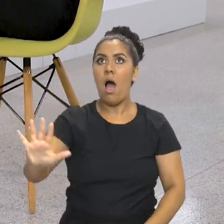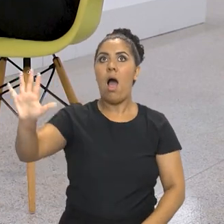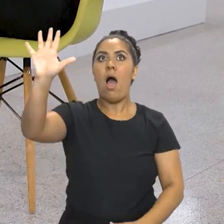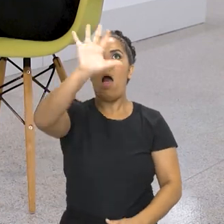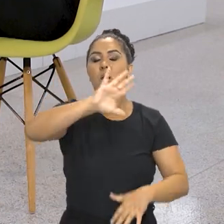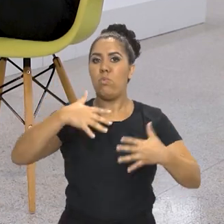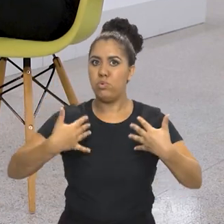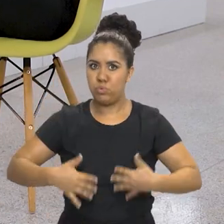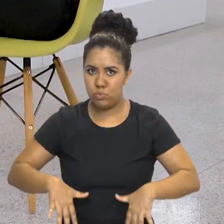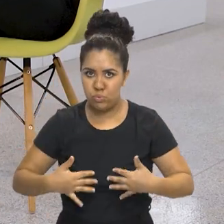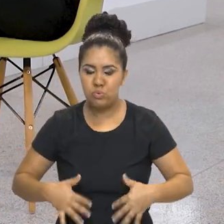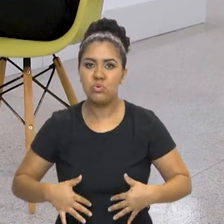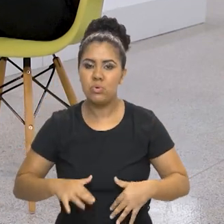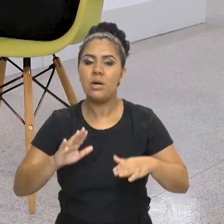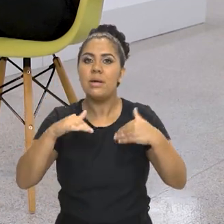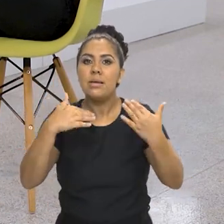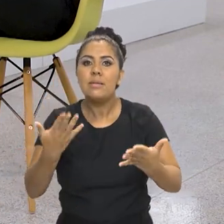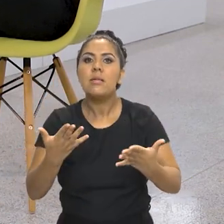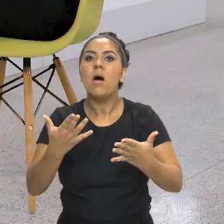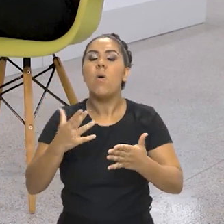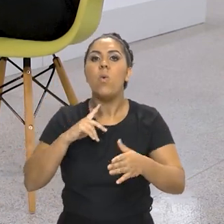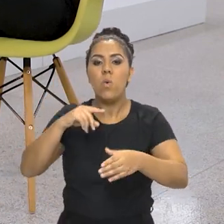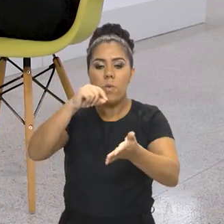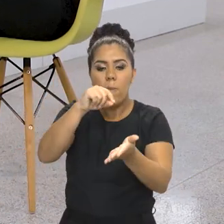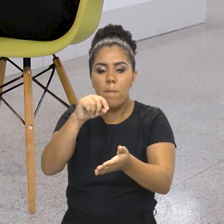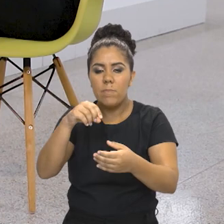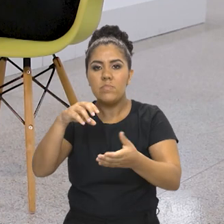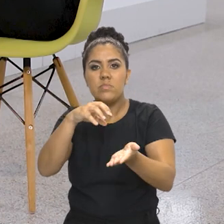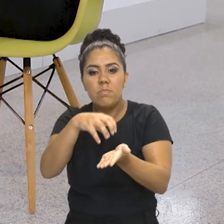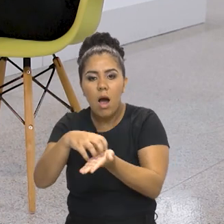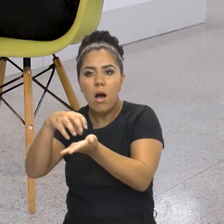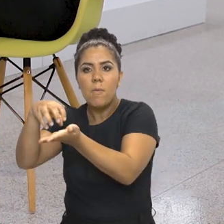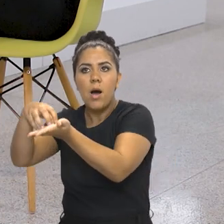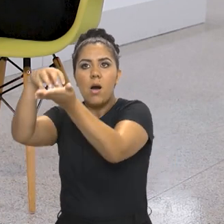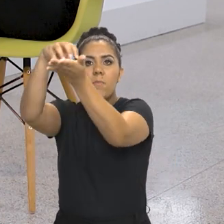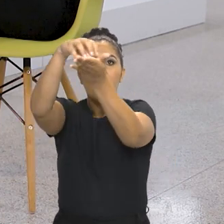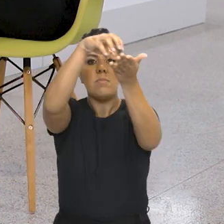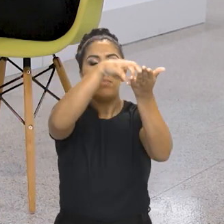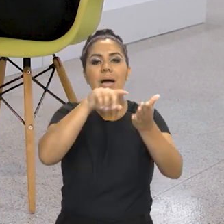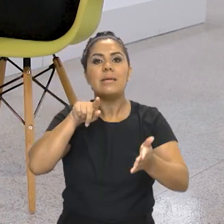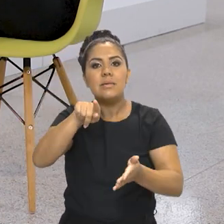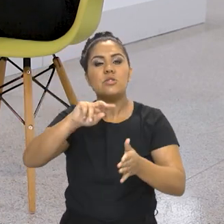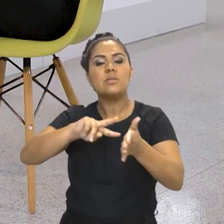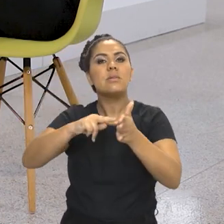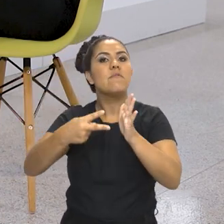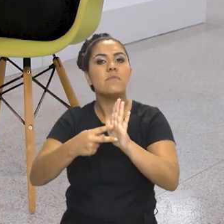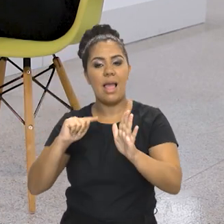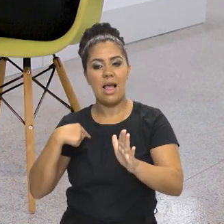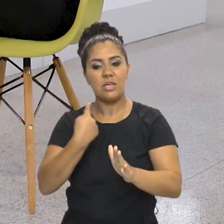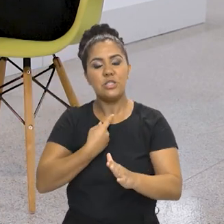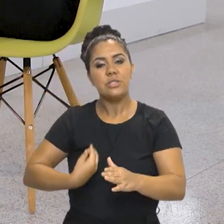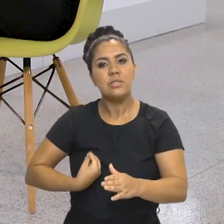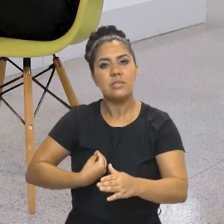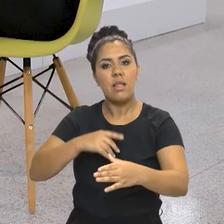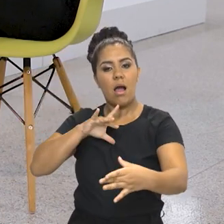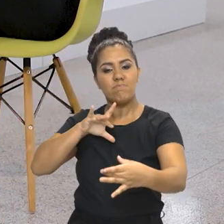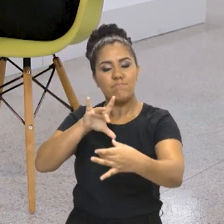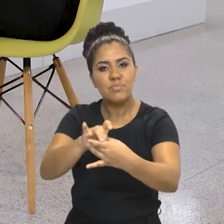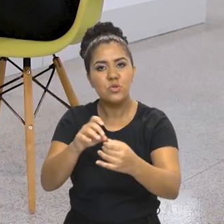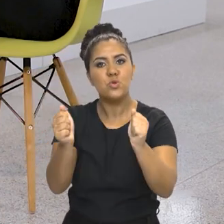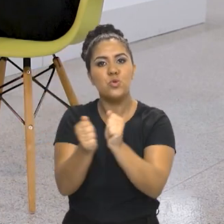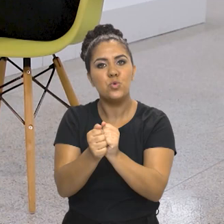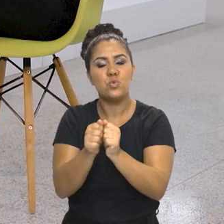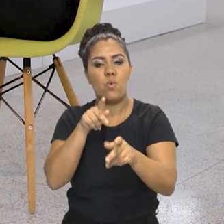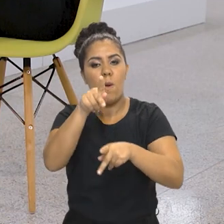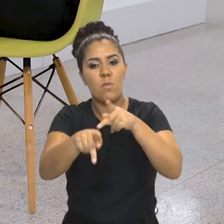precisa... Um gigantesco. Os pontos de memória são o caminho da gente estar mais junto da população e da gente estar levando as